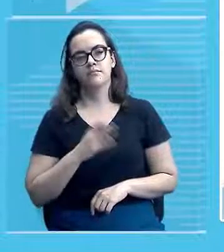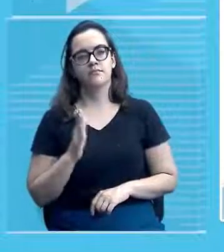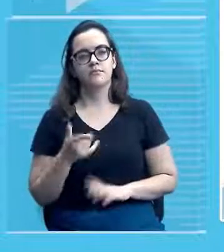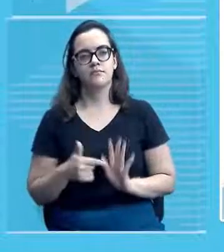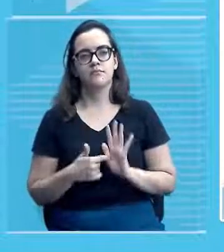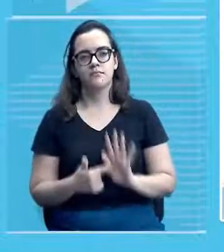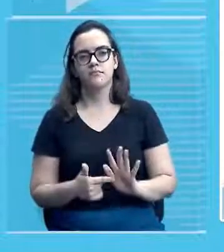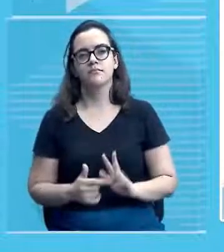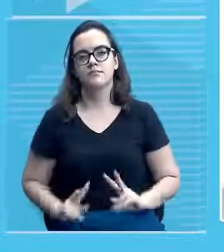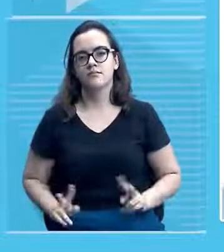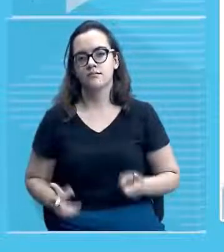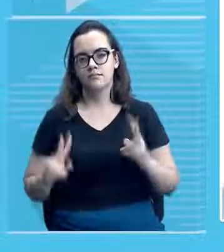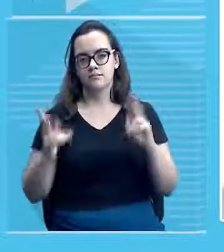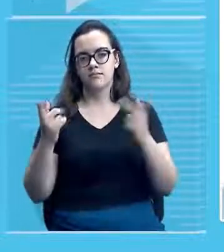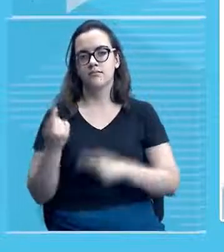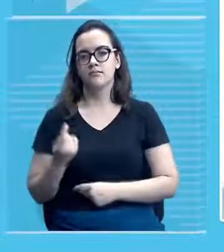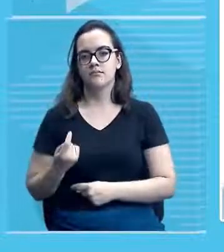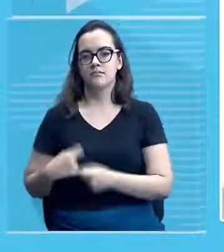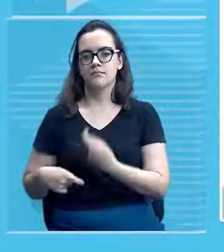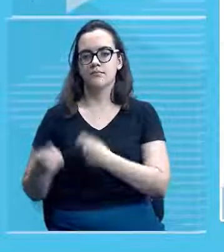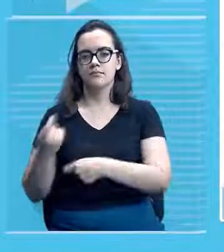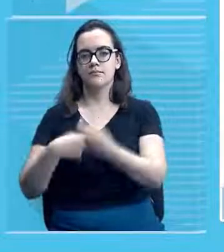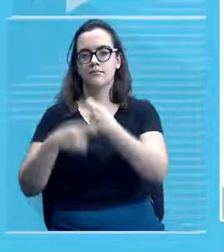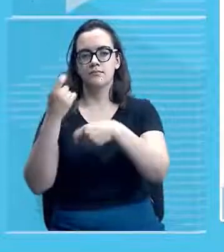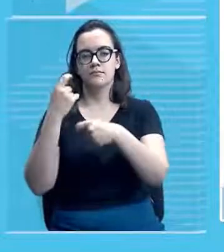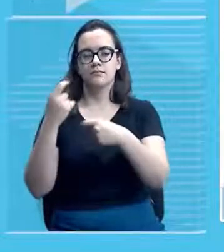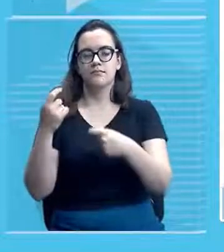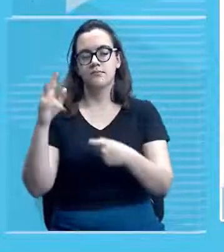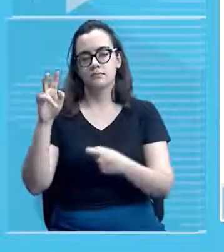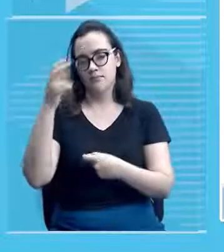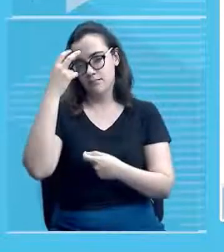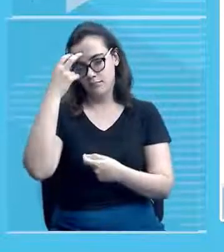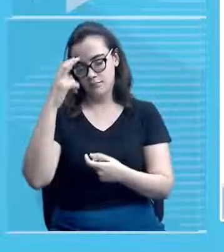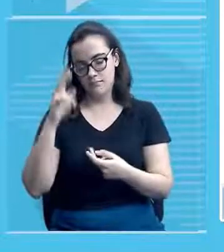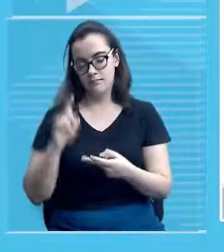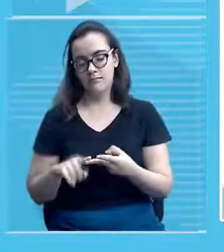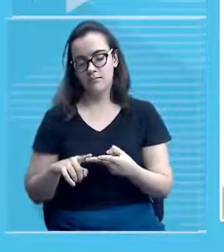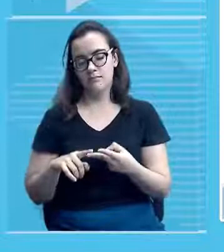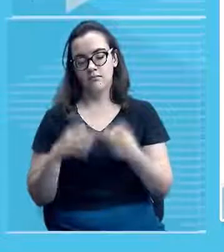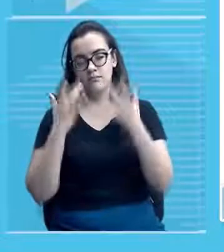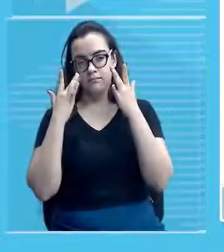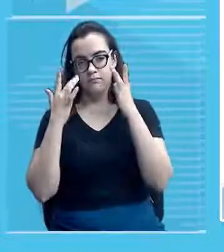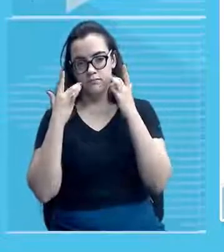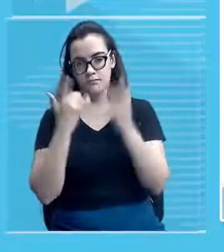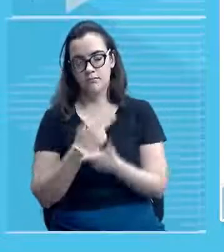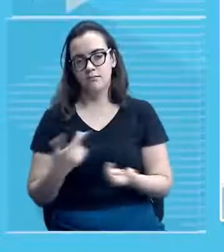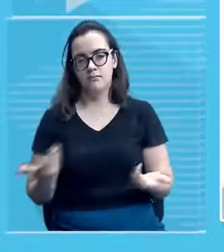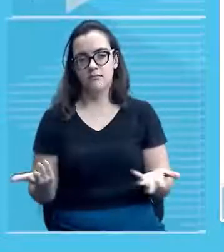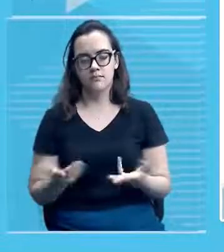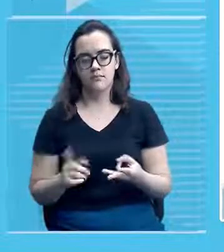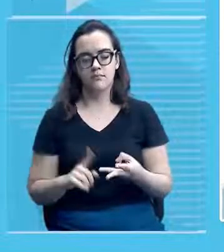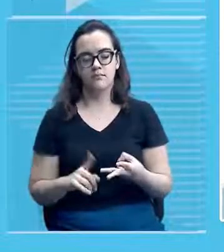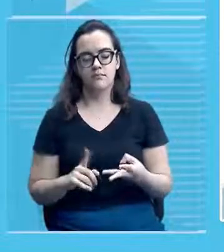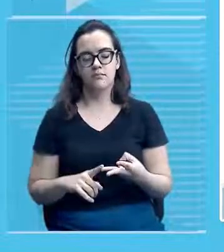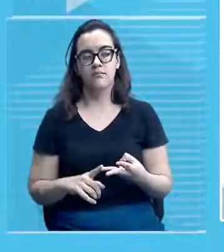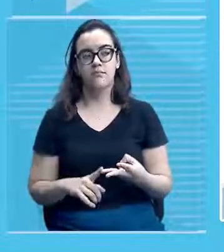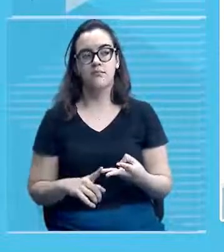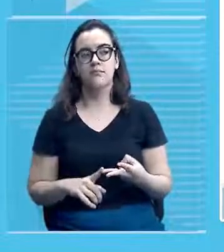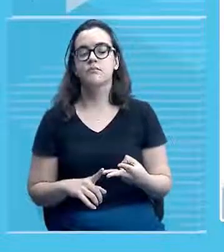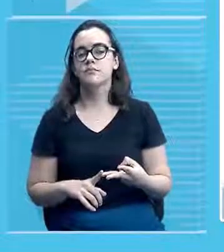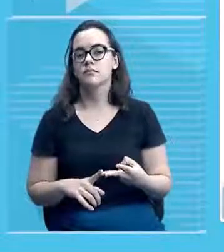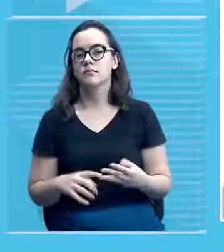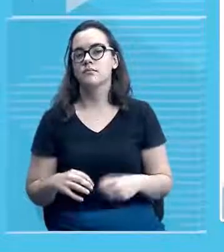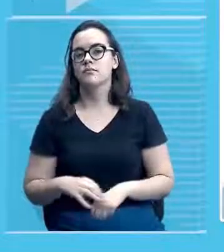econômico, tá? Áreas de valor cultural na parte cênica. E agora o destaque exatamente para